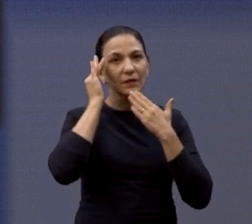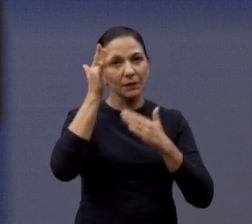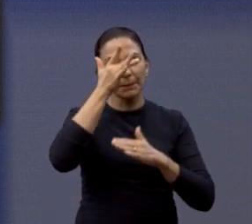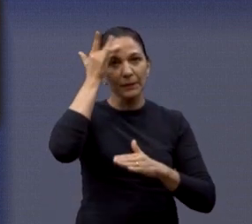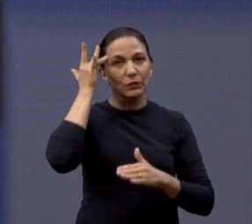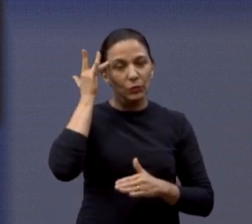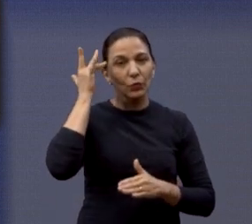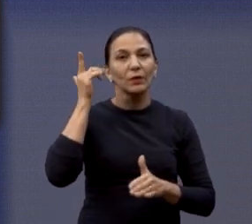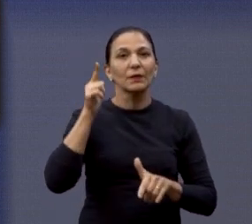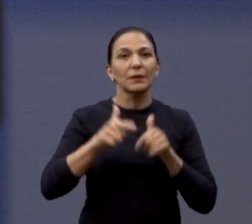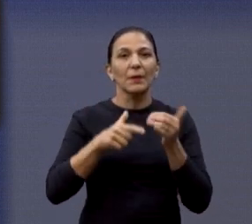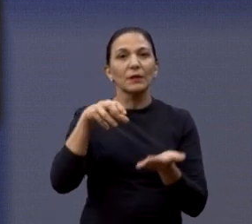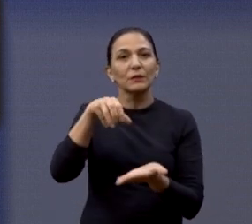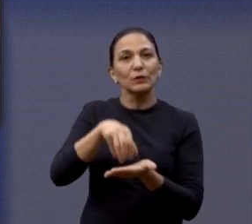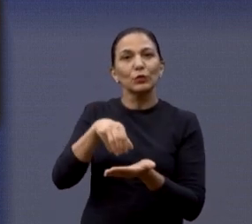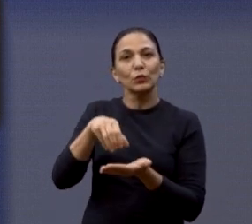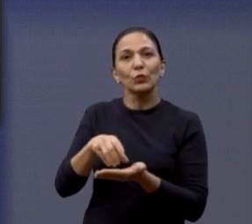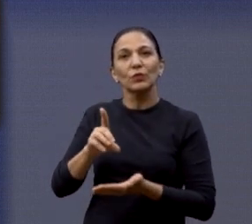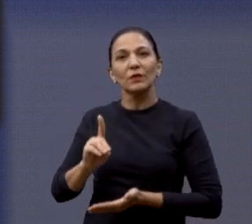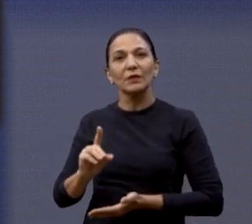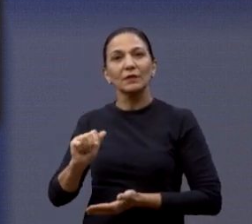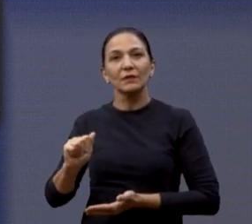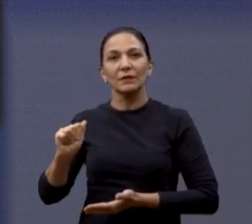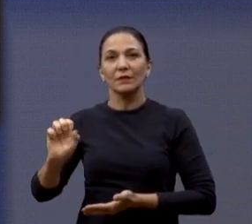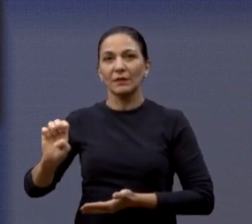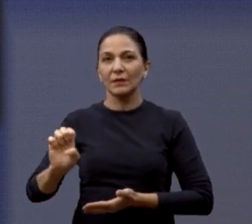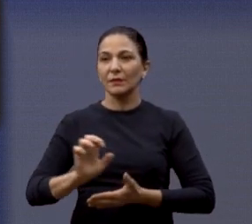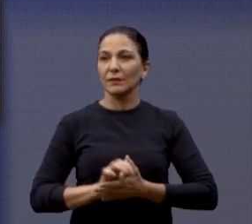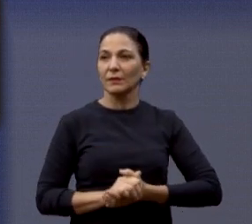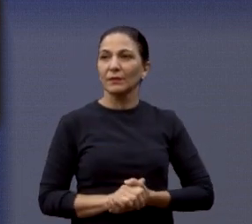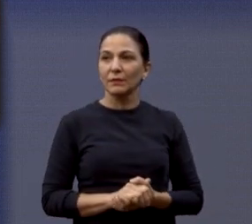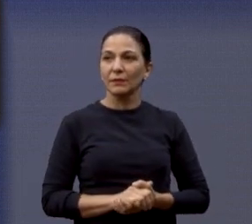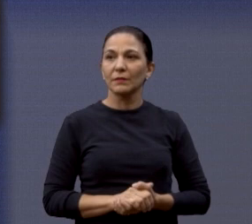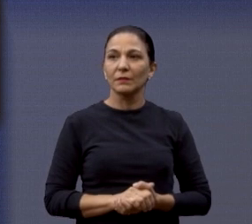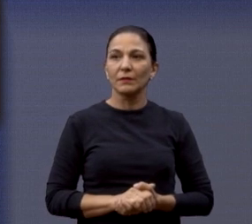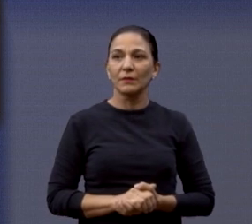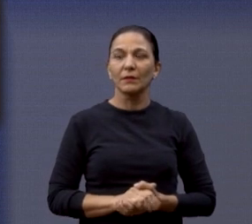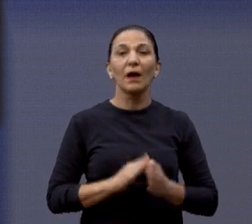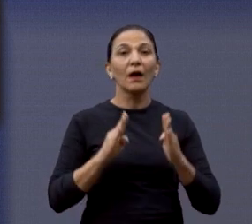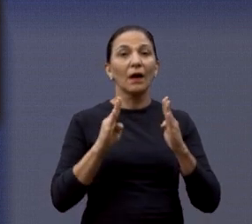pessoal do DAE aí. É a casa do padre, Elton.